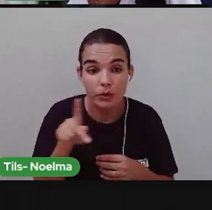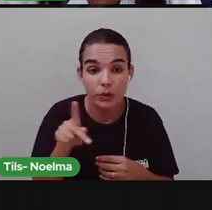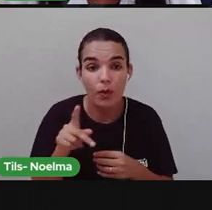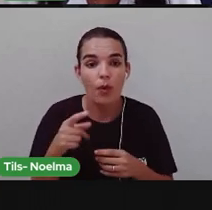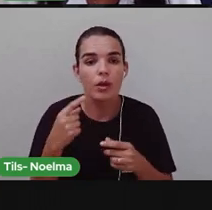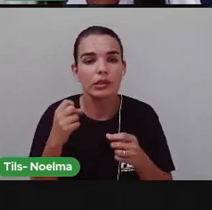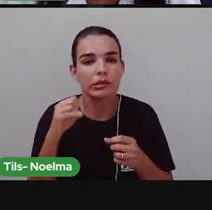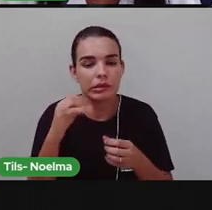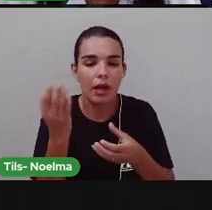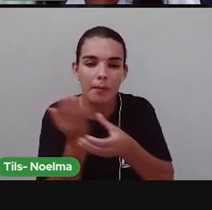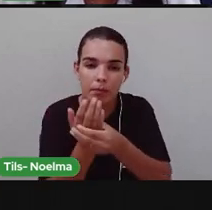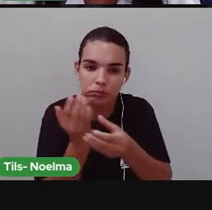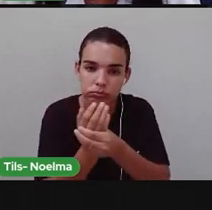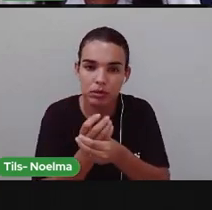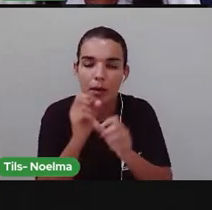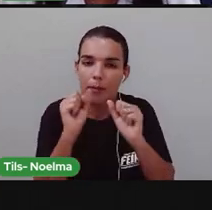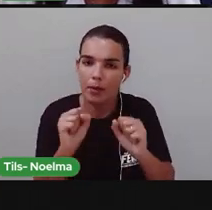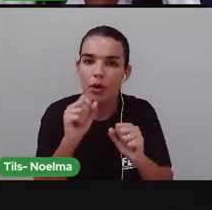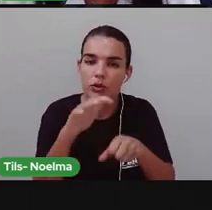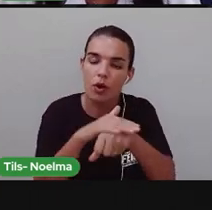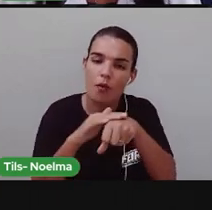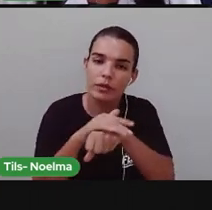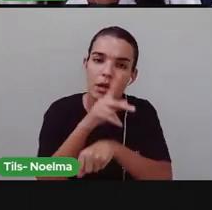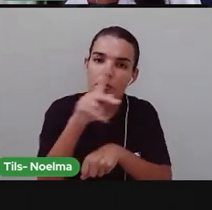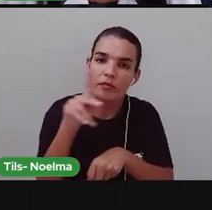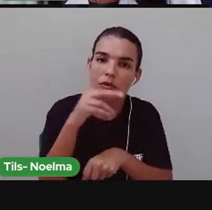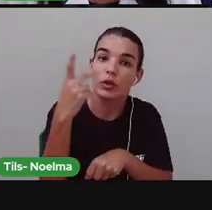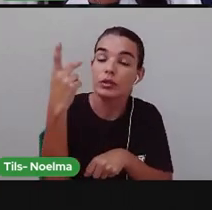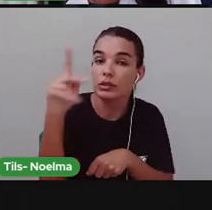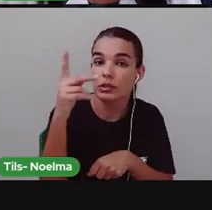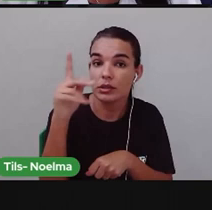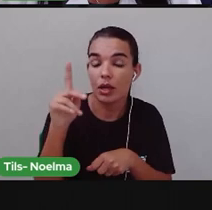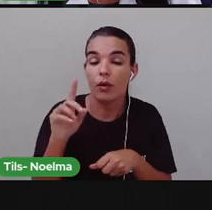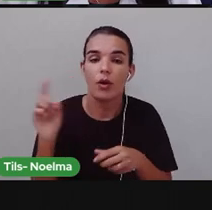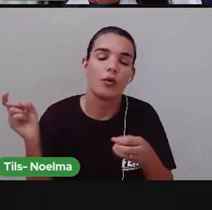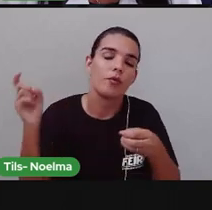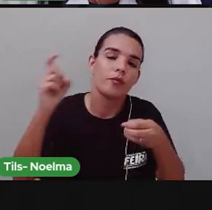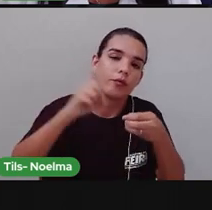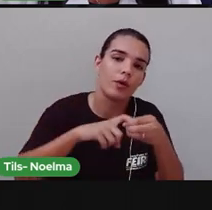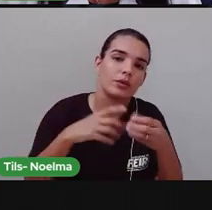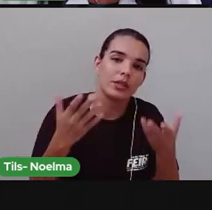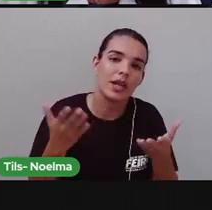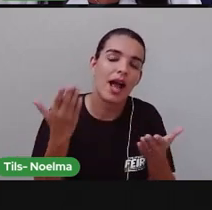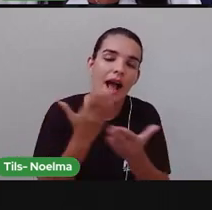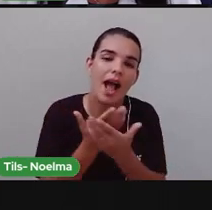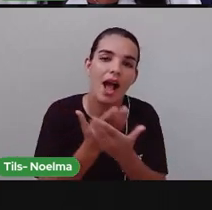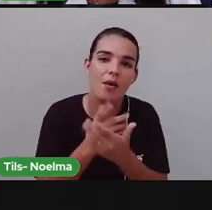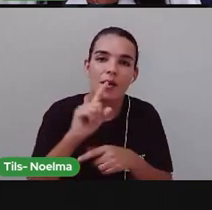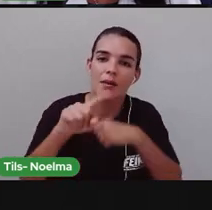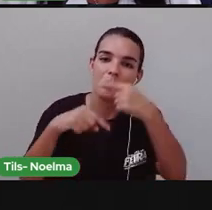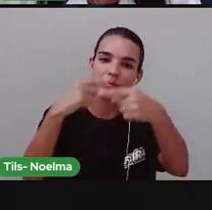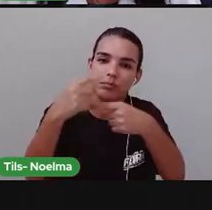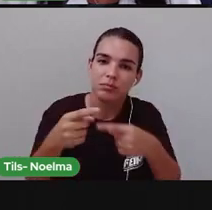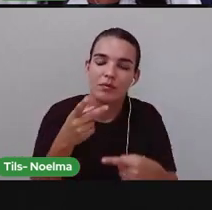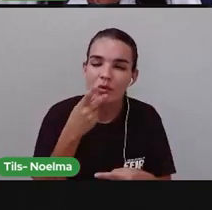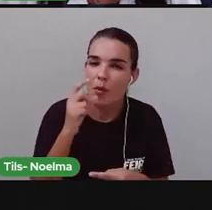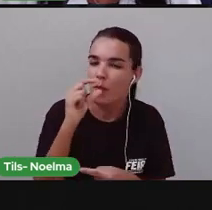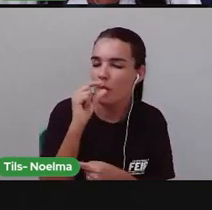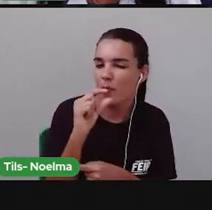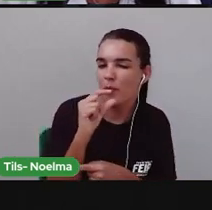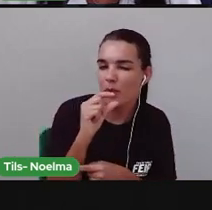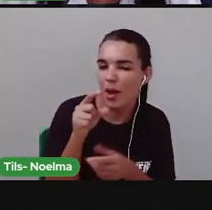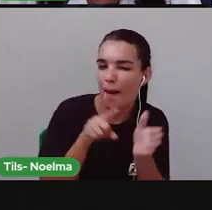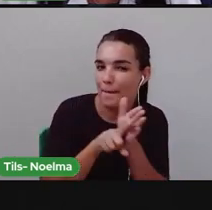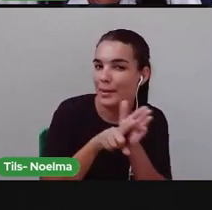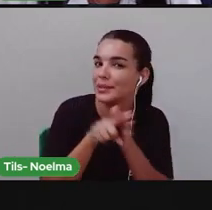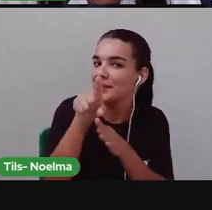Qualquer dúvida Entre em contato Com o seu professor E nós voltaremos Na próxima aula Falando um pouquinho Aí da